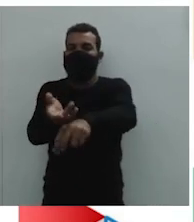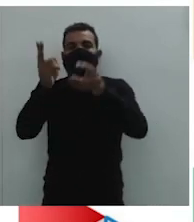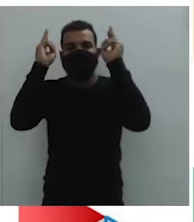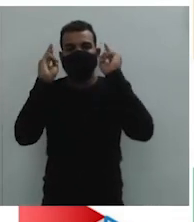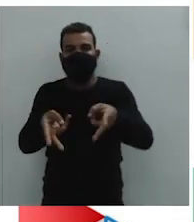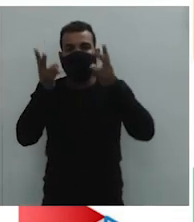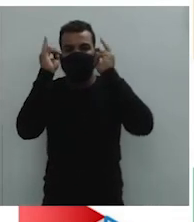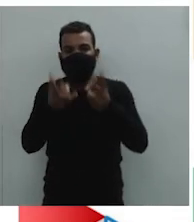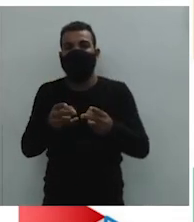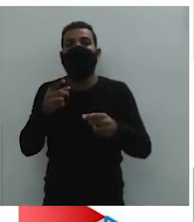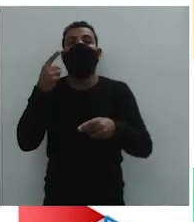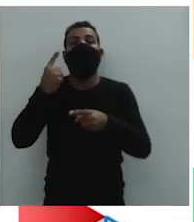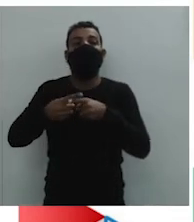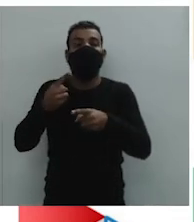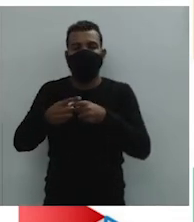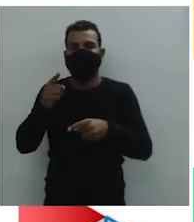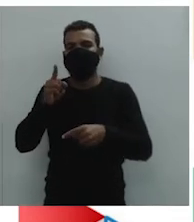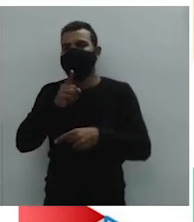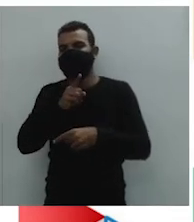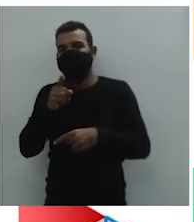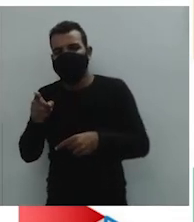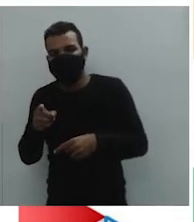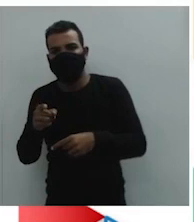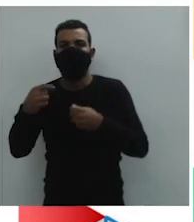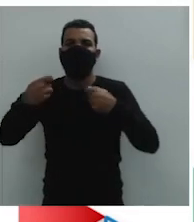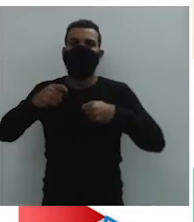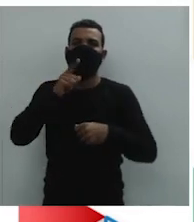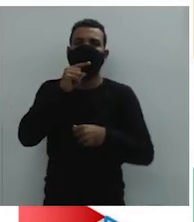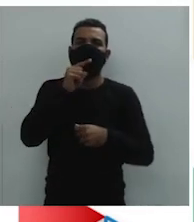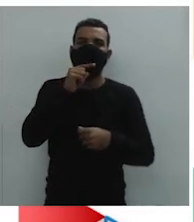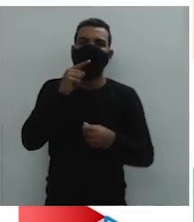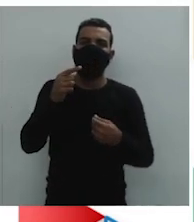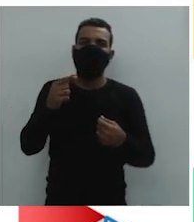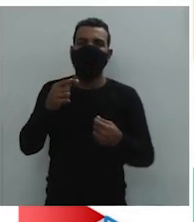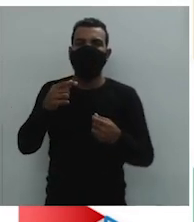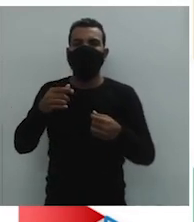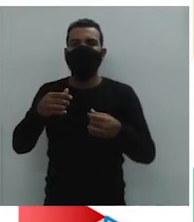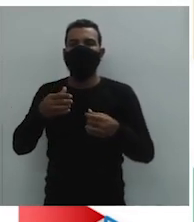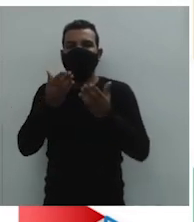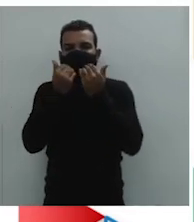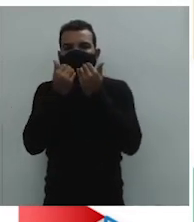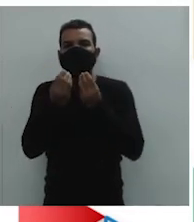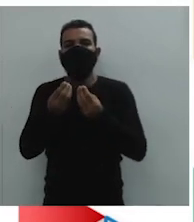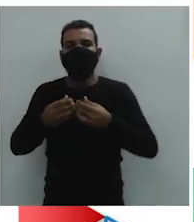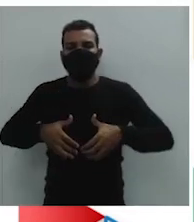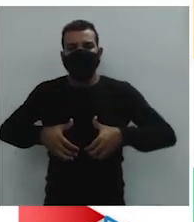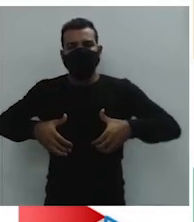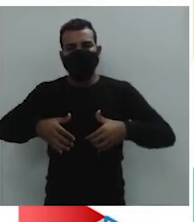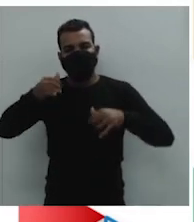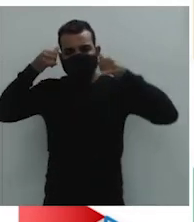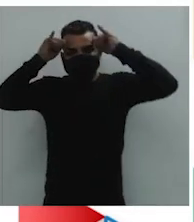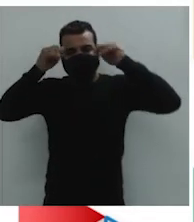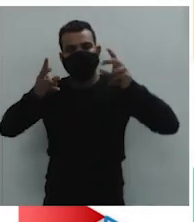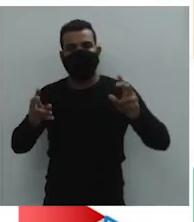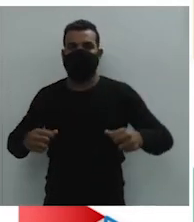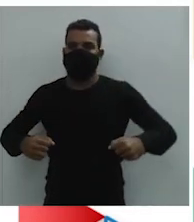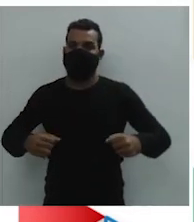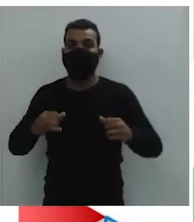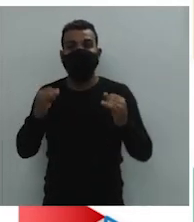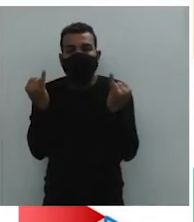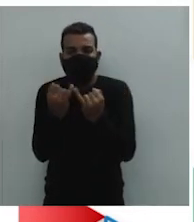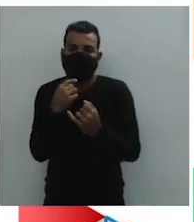Porque os animais, eles precisavam de água, né? Isso, alimentos que fizessem com que eles